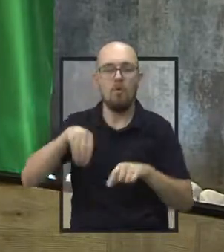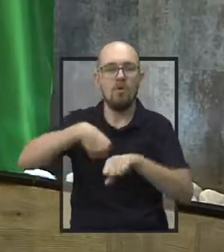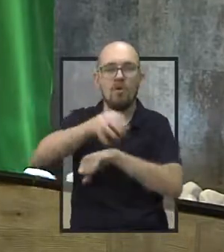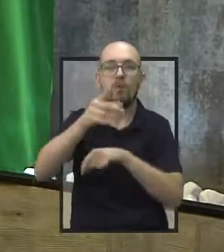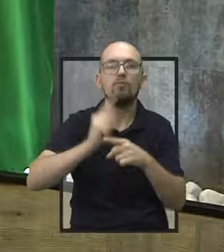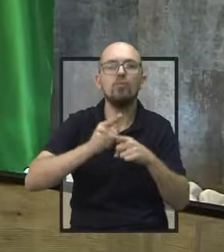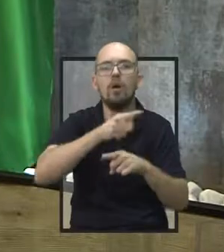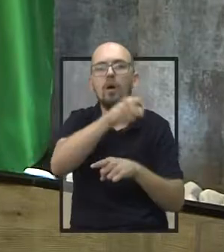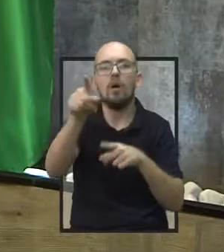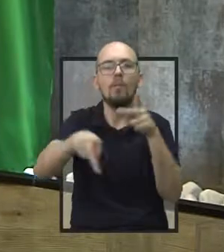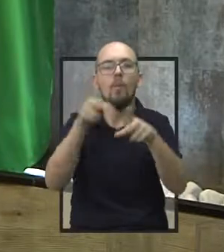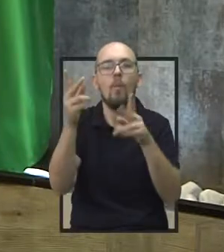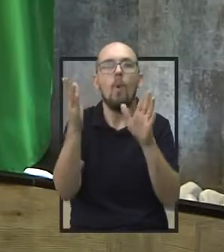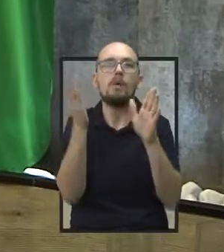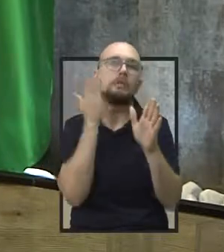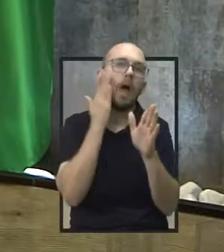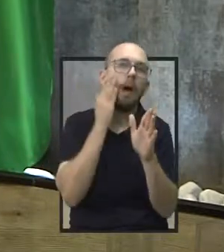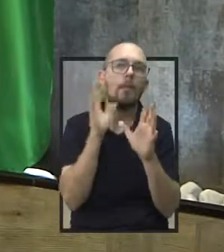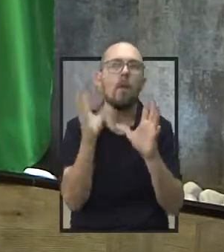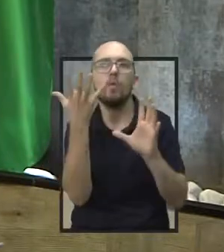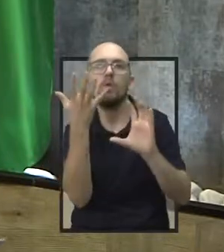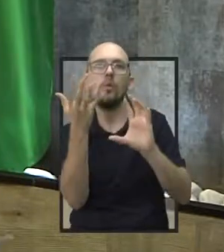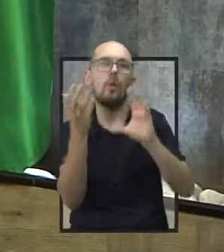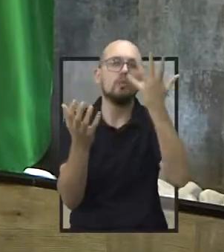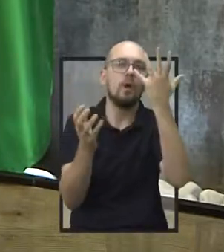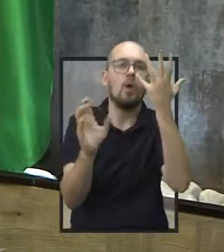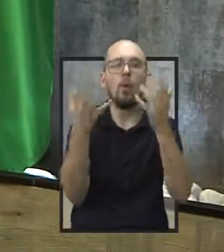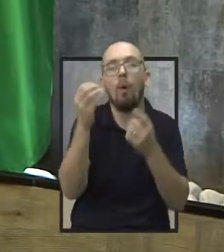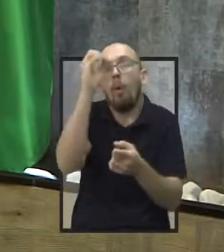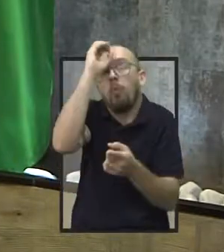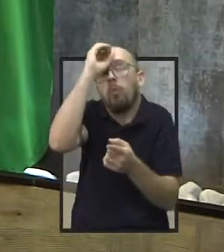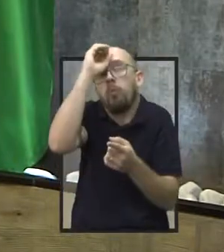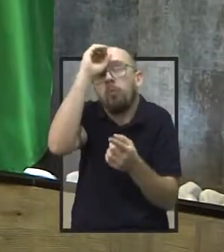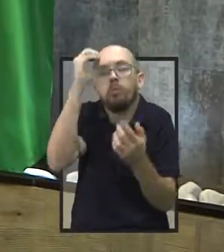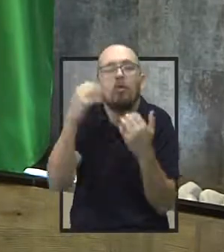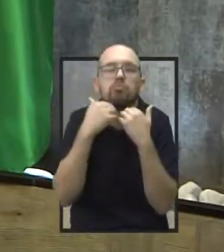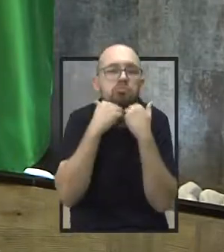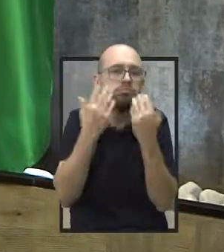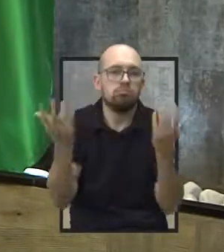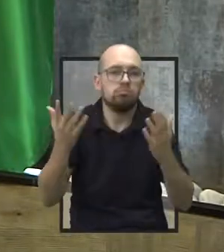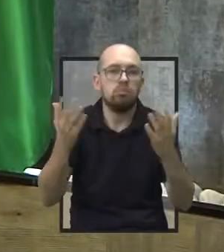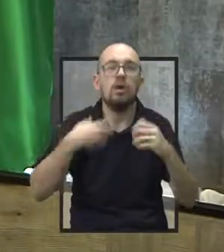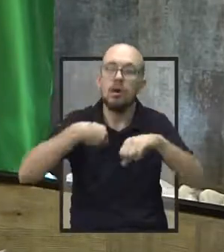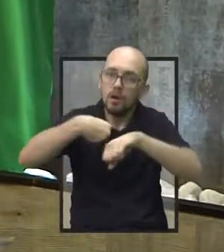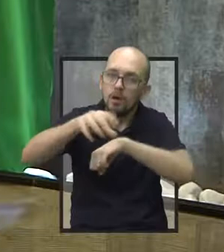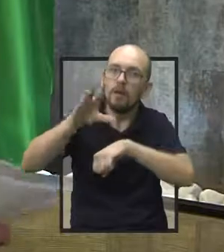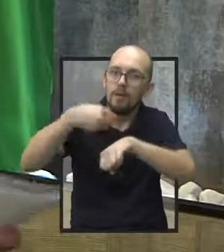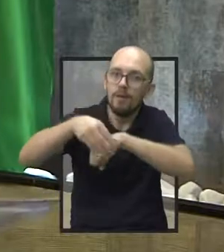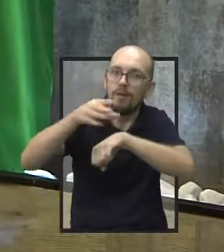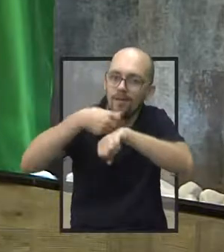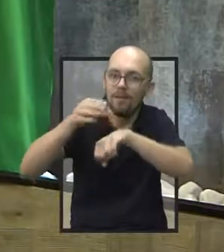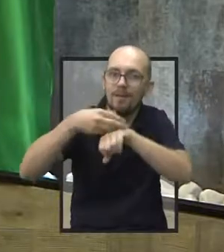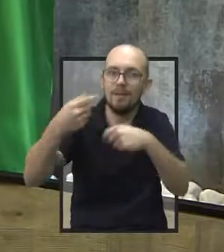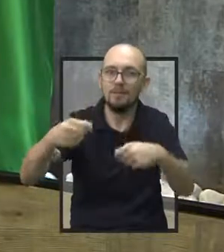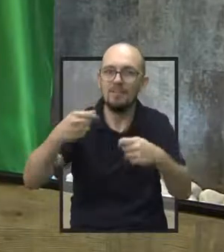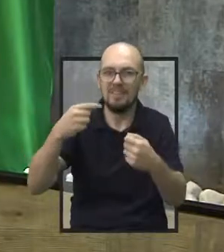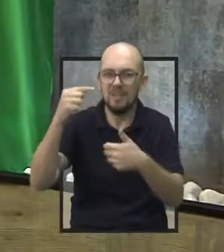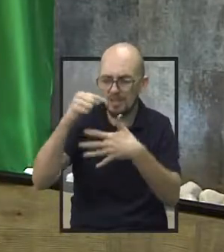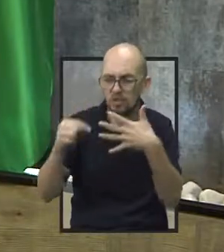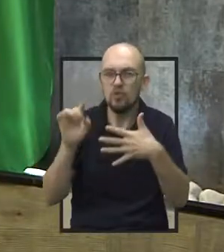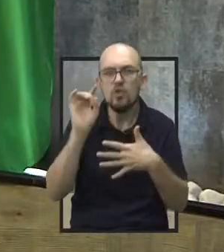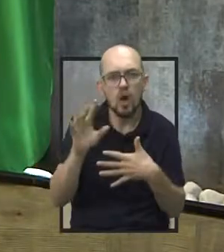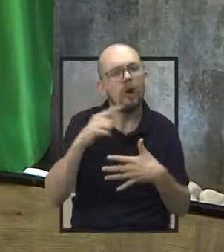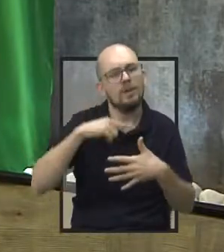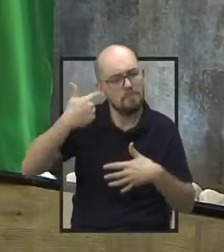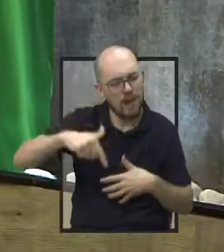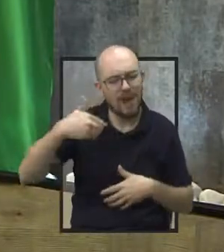para que a gente possa divulgar tudo isso que eu acabei de falar, e o que está acontecendo e outros acontecimentos vêm vindo